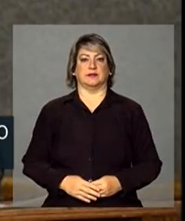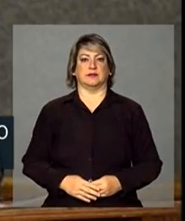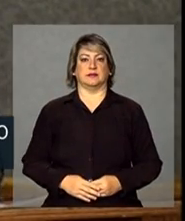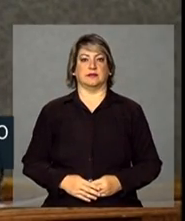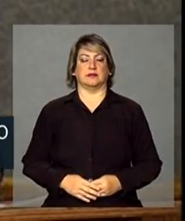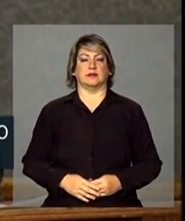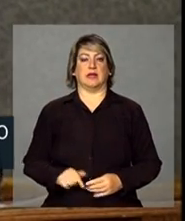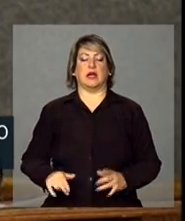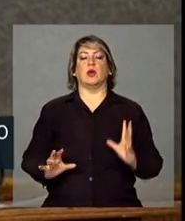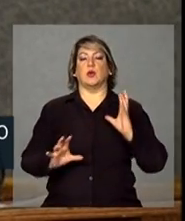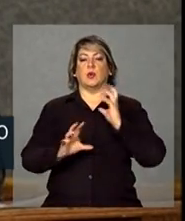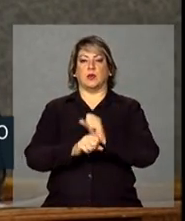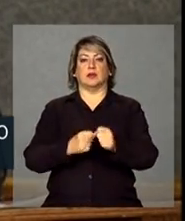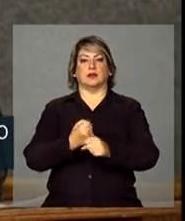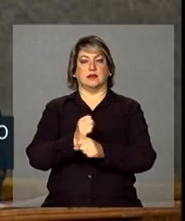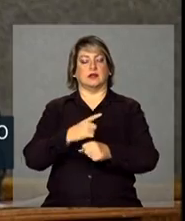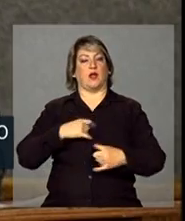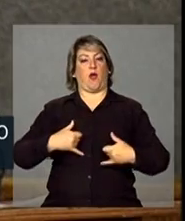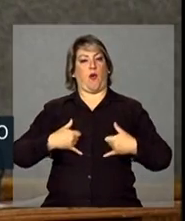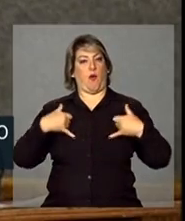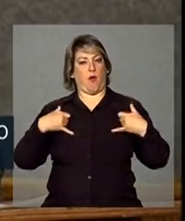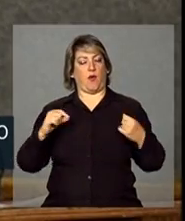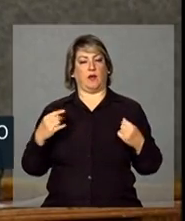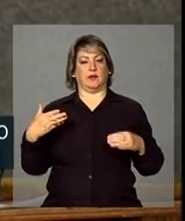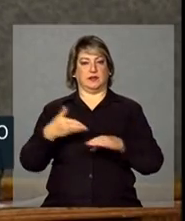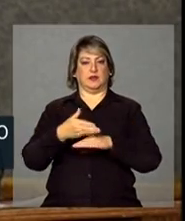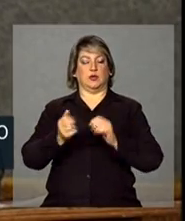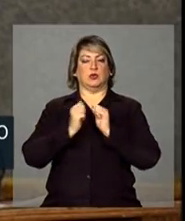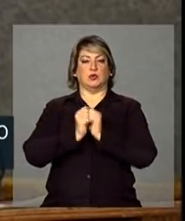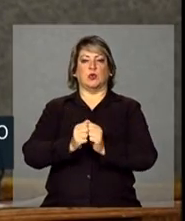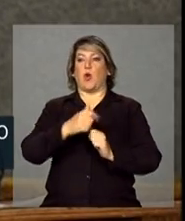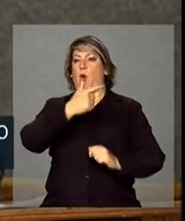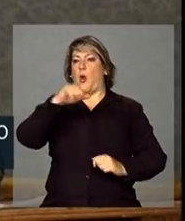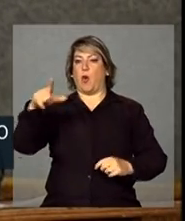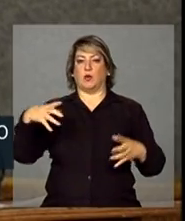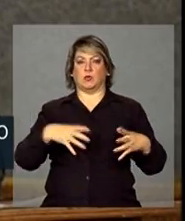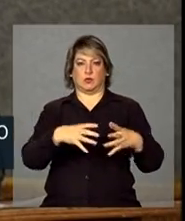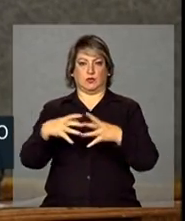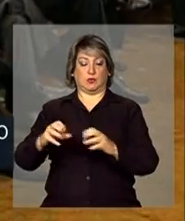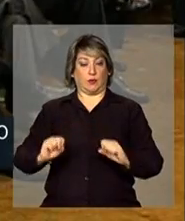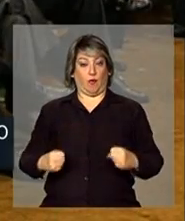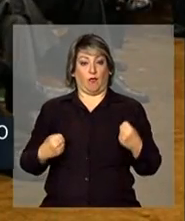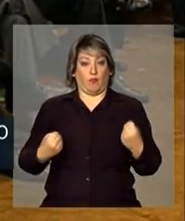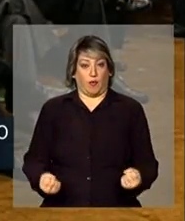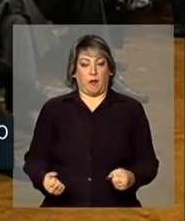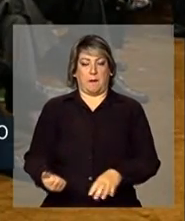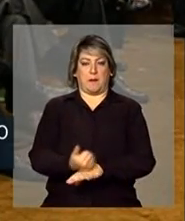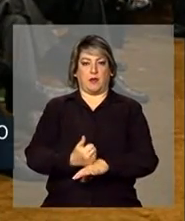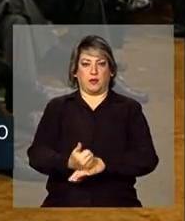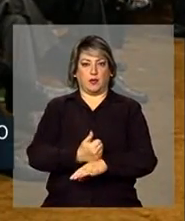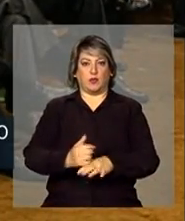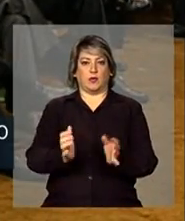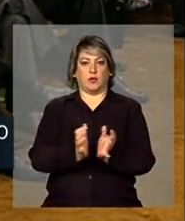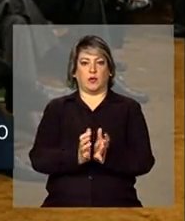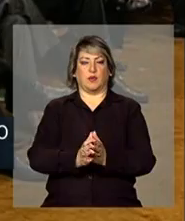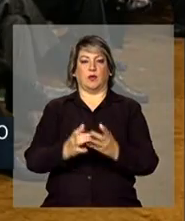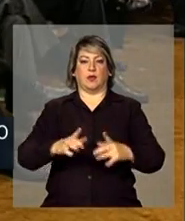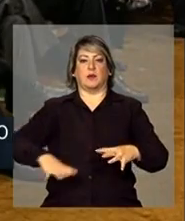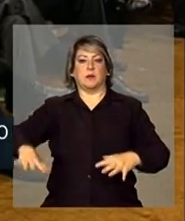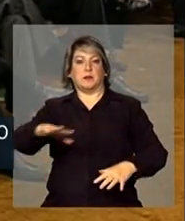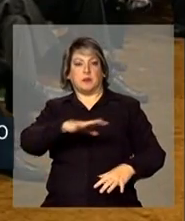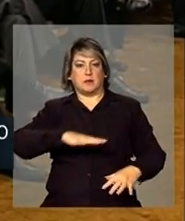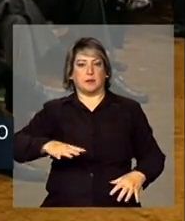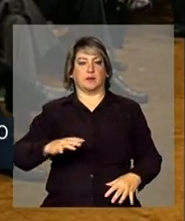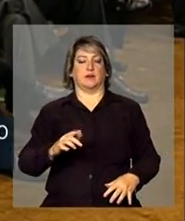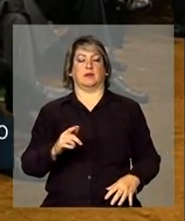nesses anos, a gente tem orgulho de ter participado junto com outras instituições do esforço para a melhoria do ambiente legal, a lei geral,